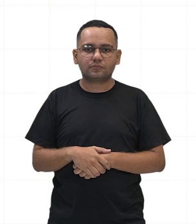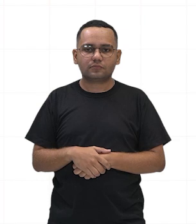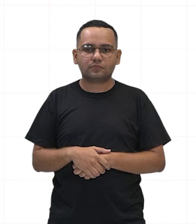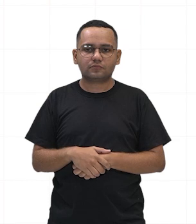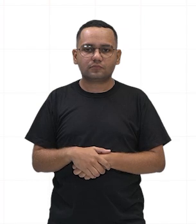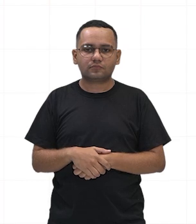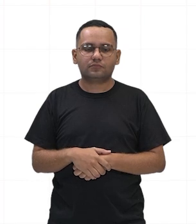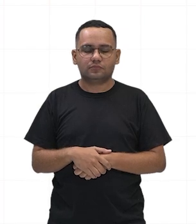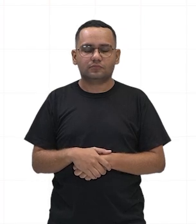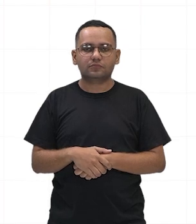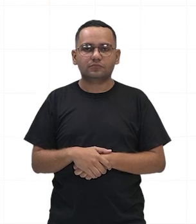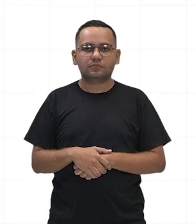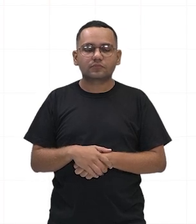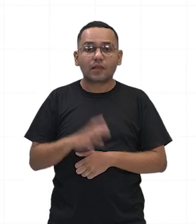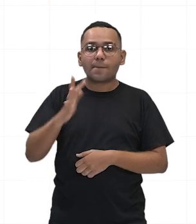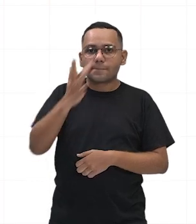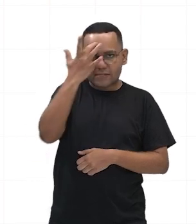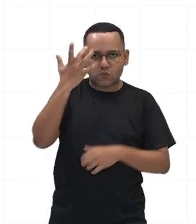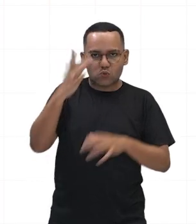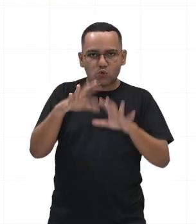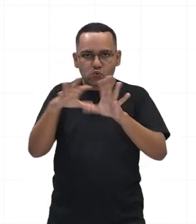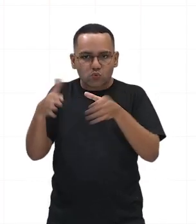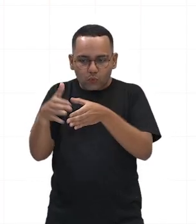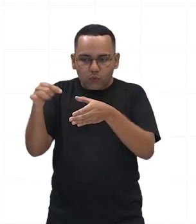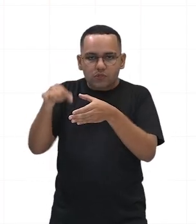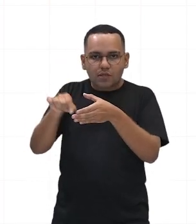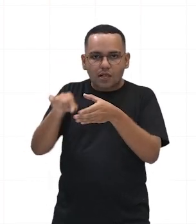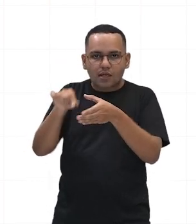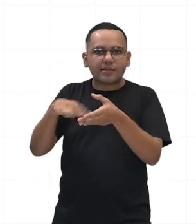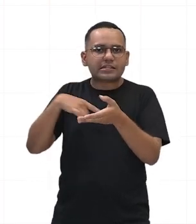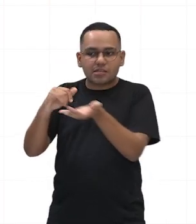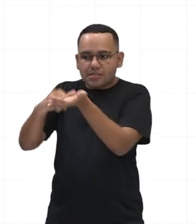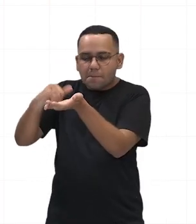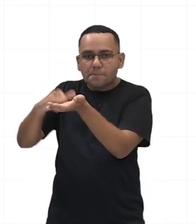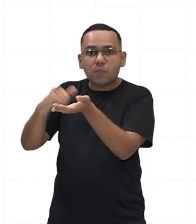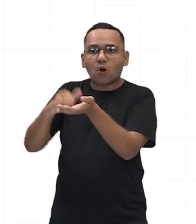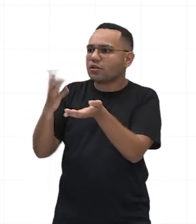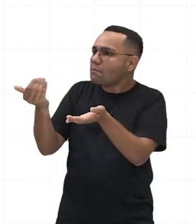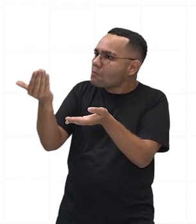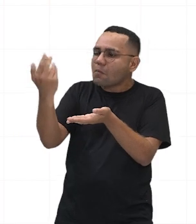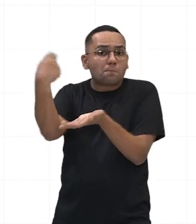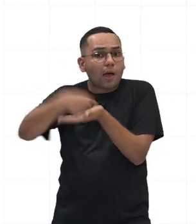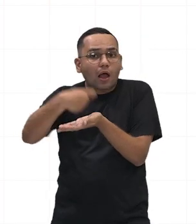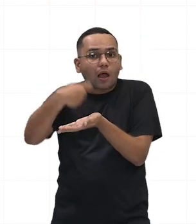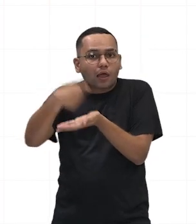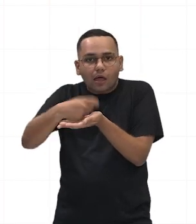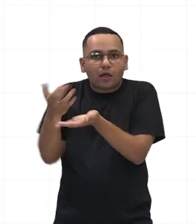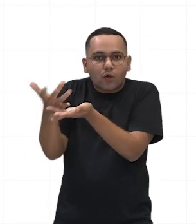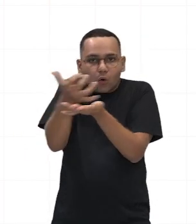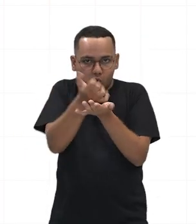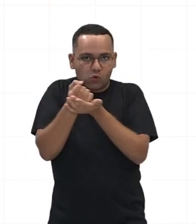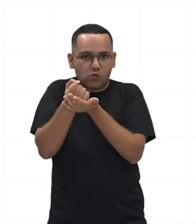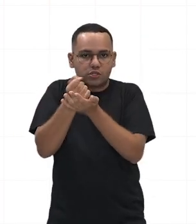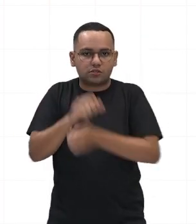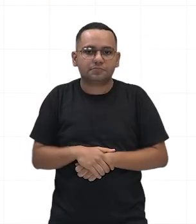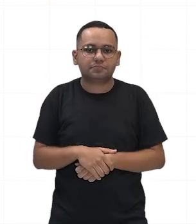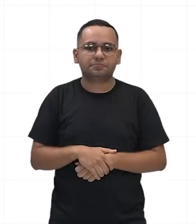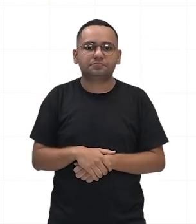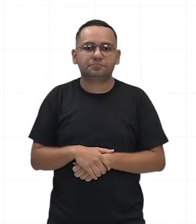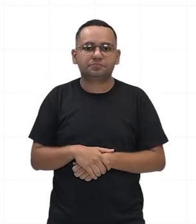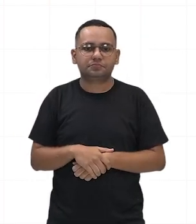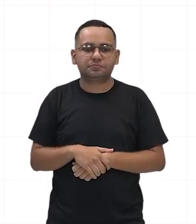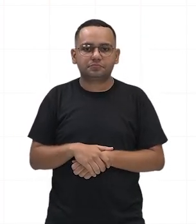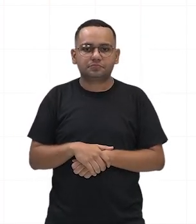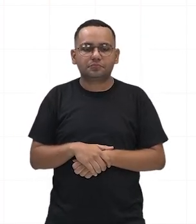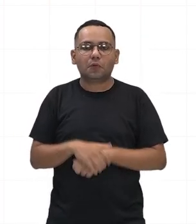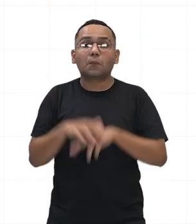impostos. Eles eram aqueles responsáveis por arrecadar o imposto. Uma sociedade, uma cidade, não vive sem imposto, porque é com o